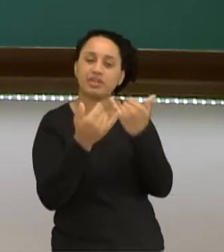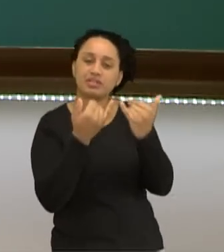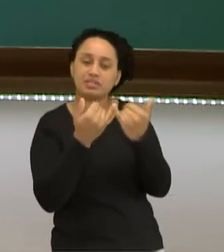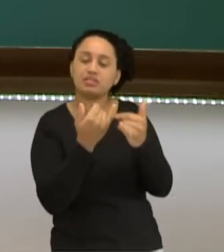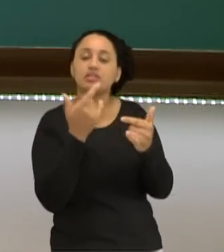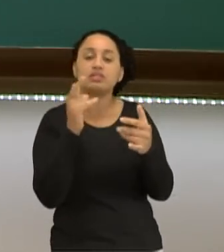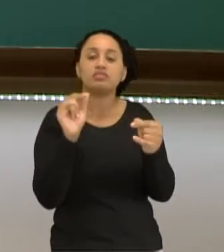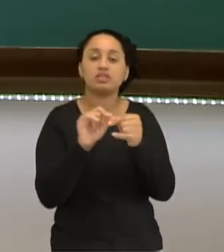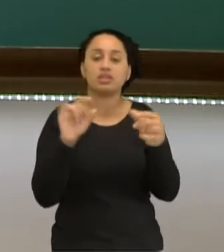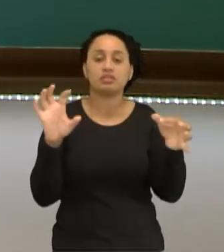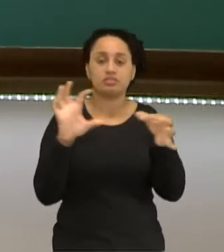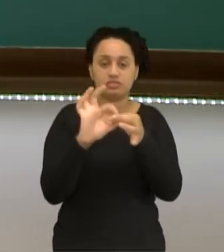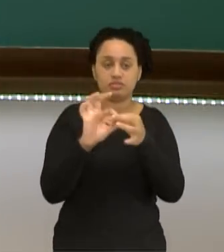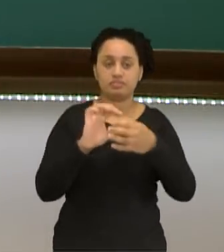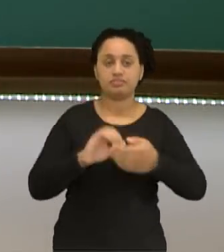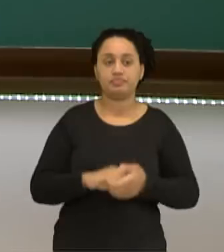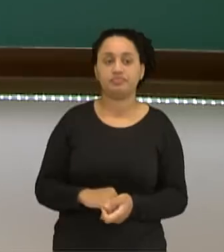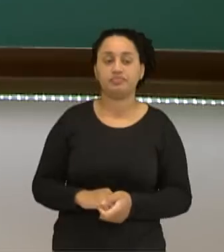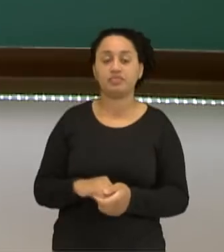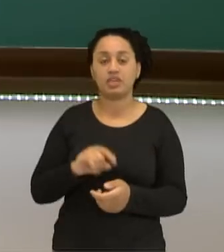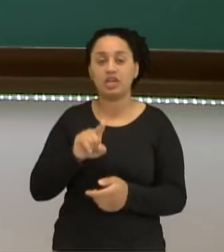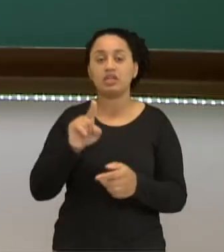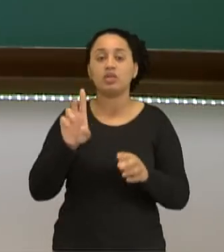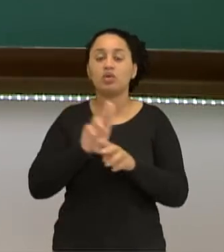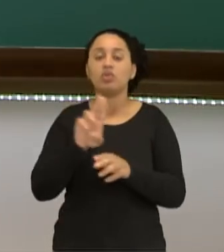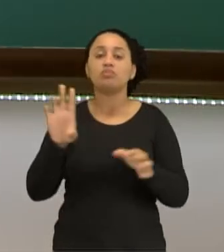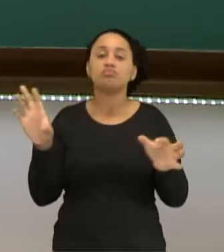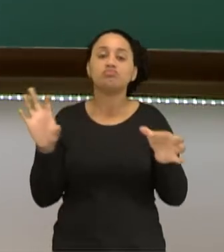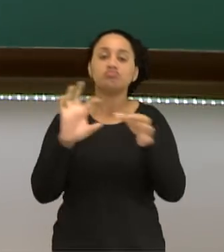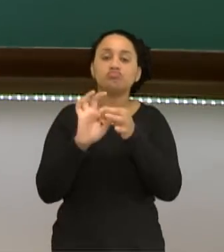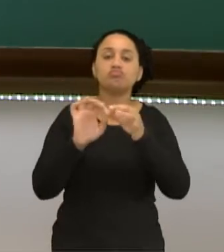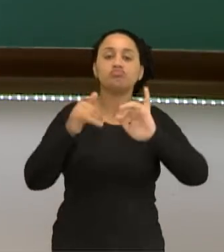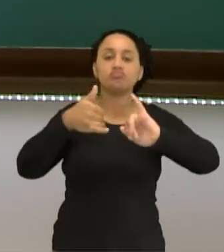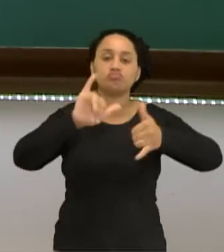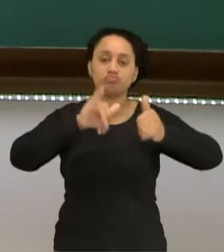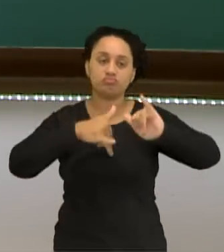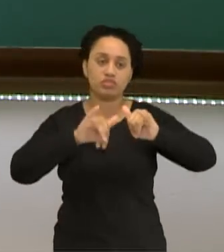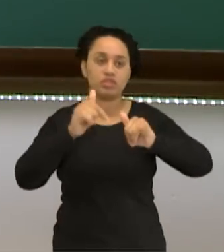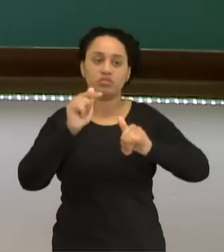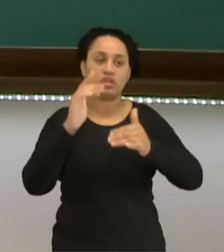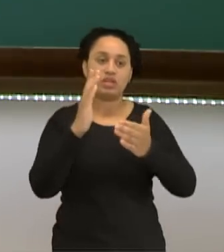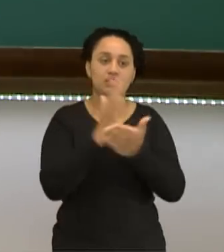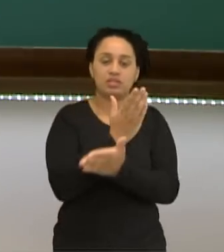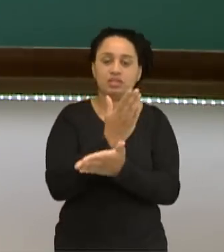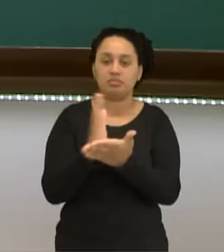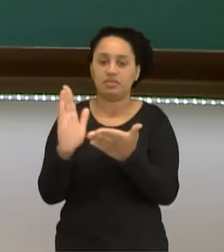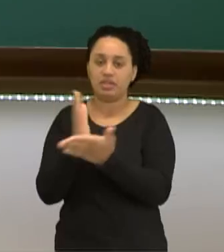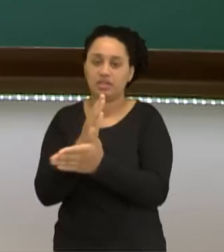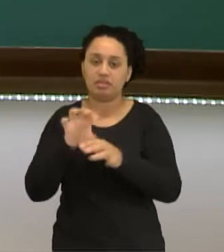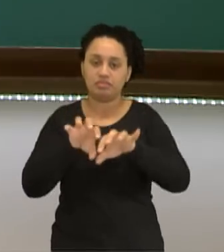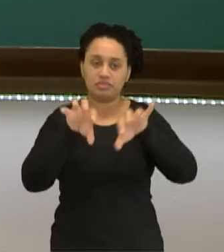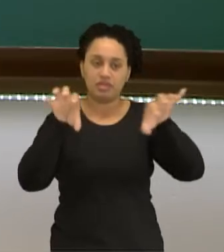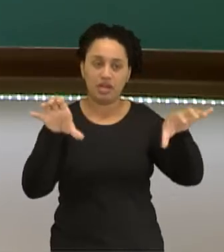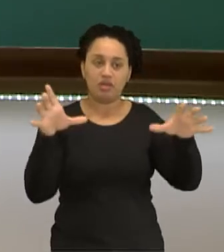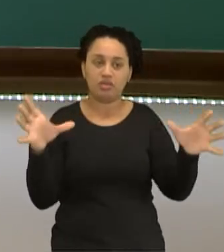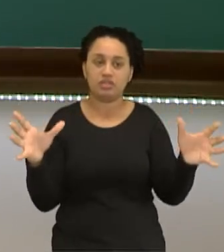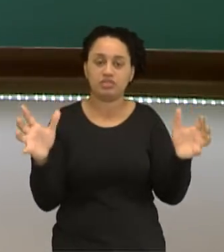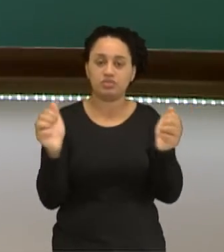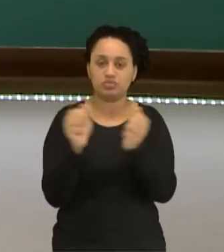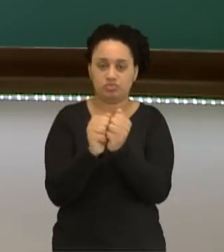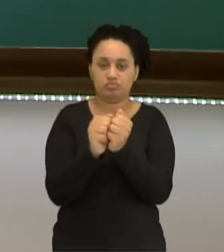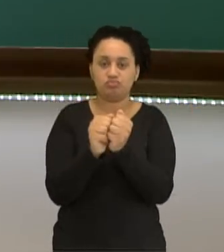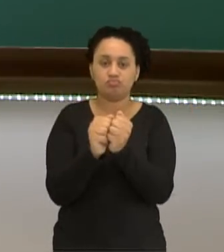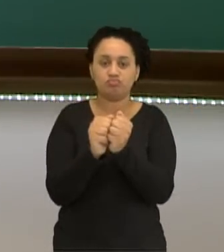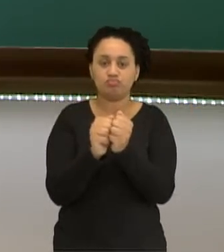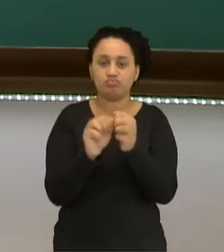fazendo ligações. Isso aqui eu chamo de ligação química. Agora eu não tenho mais sódio separado nem cloro separado. Agora eu tenho os dois